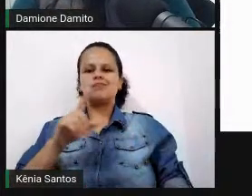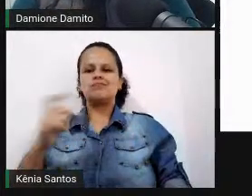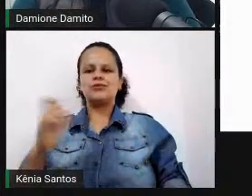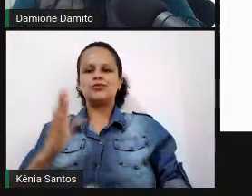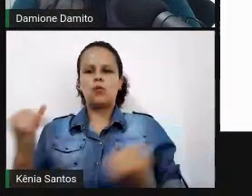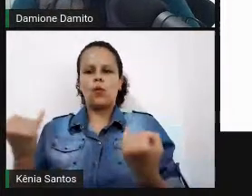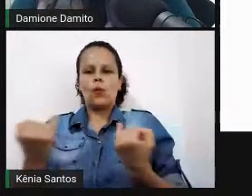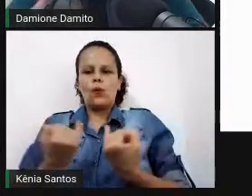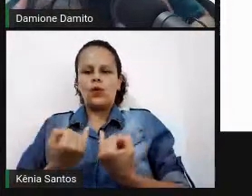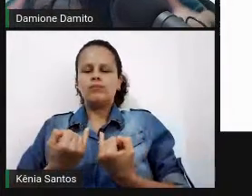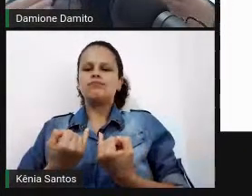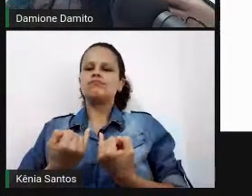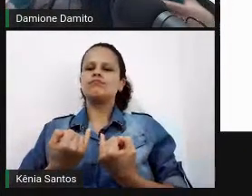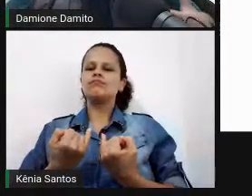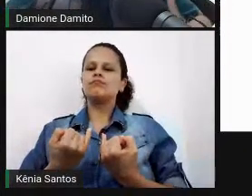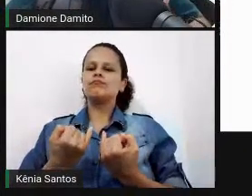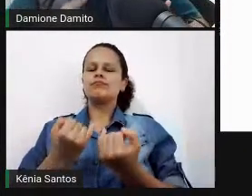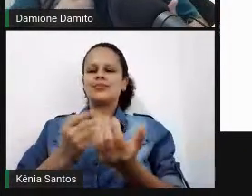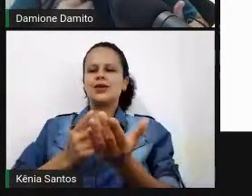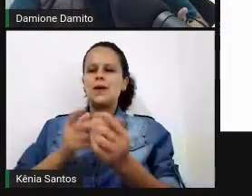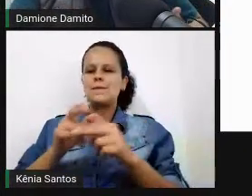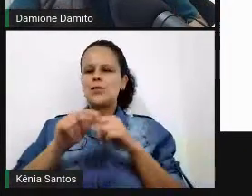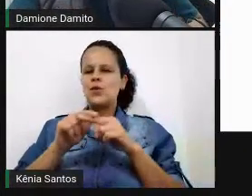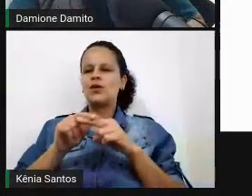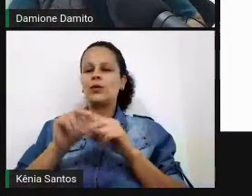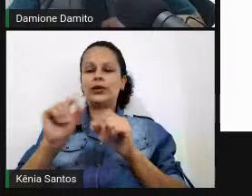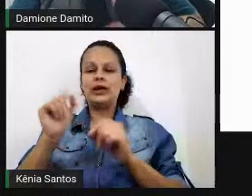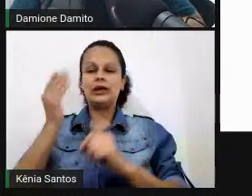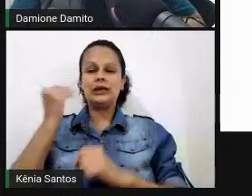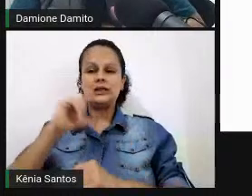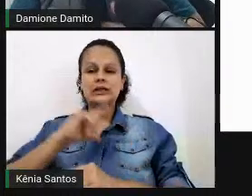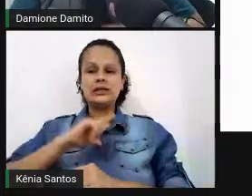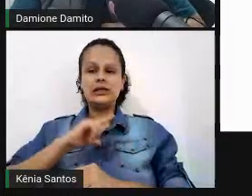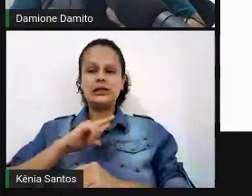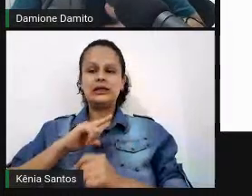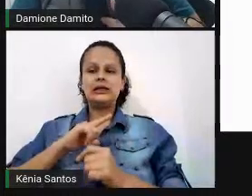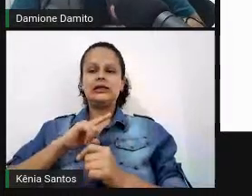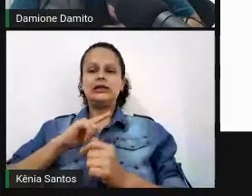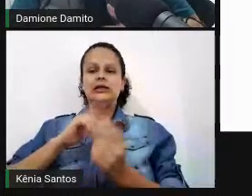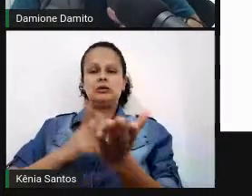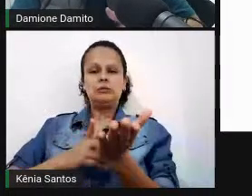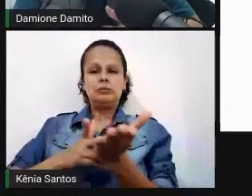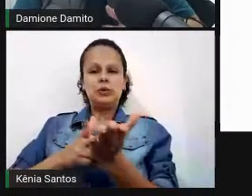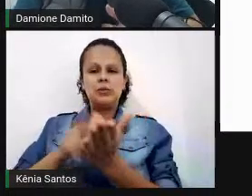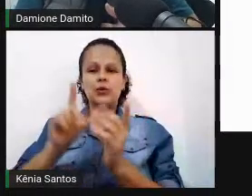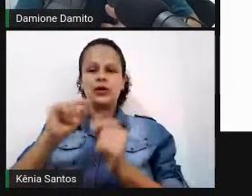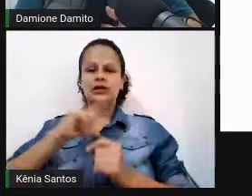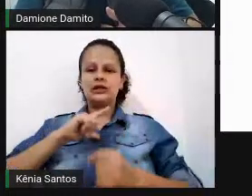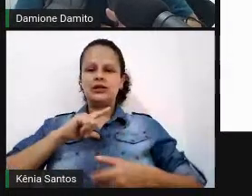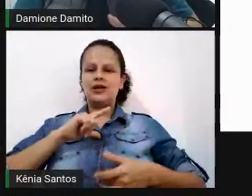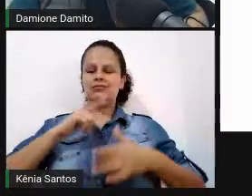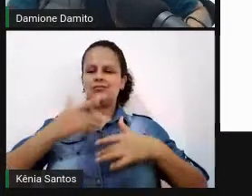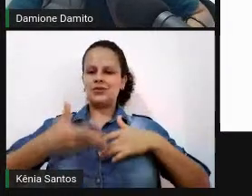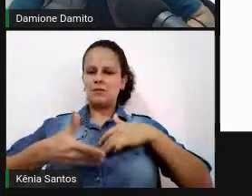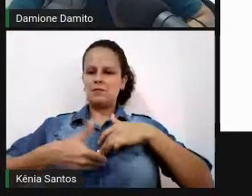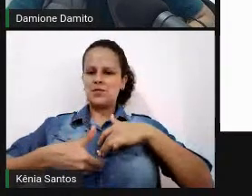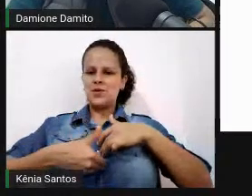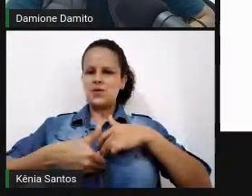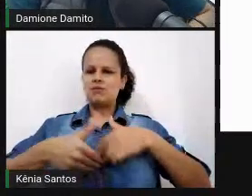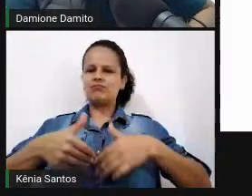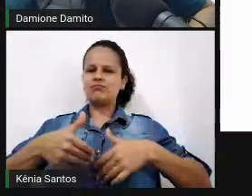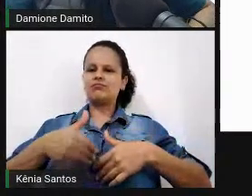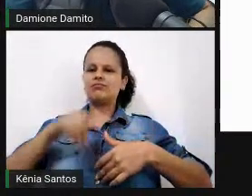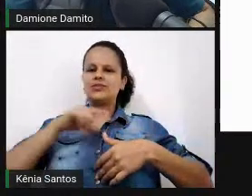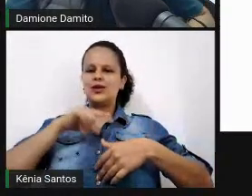bariátrica antes, né? No início, ela era um T, ela era feita uma incisão aqui do meio do peito até a região do umbigo e